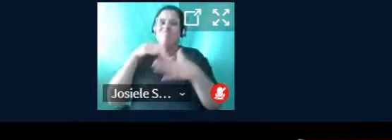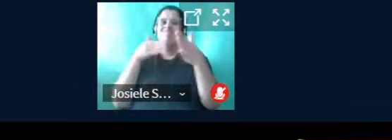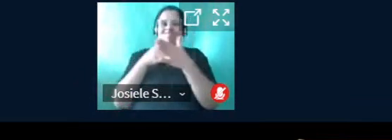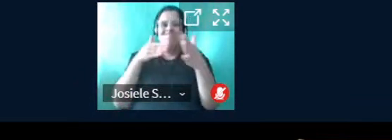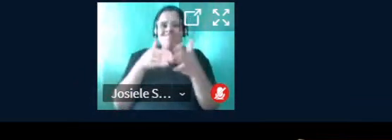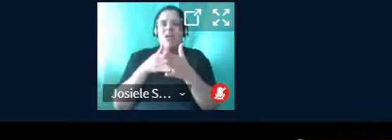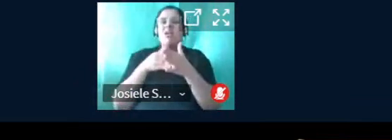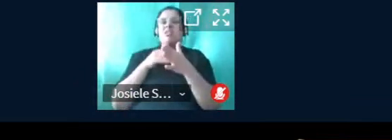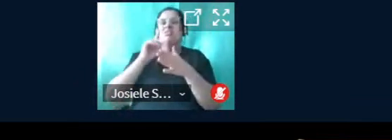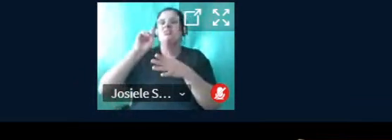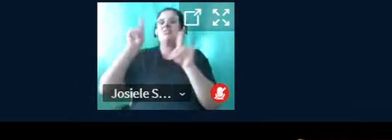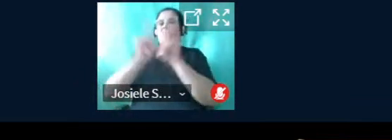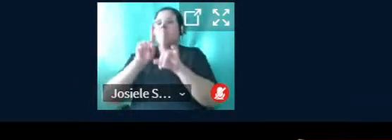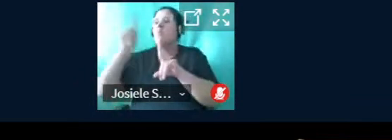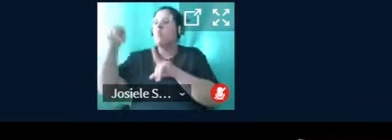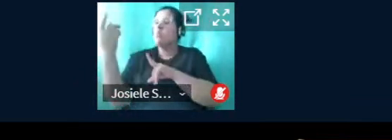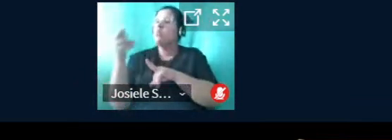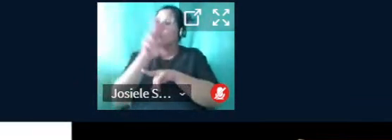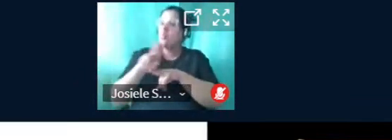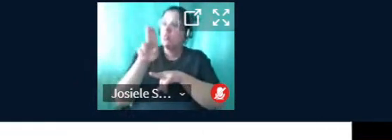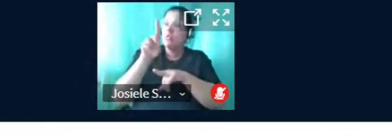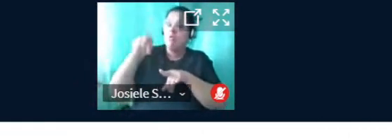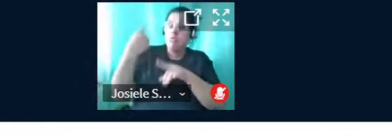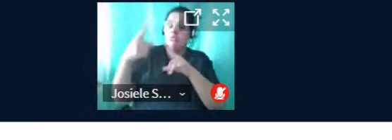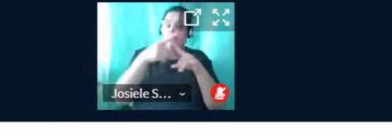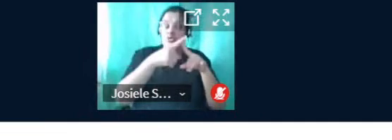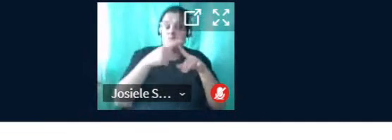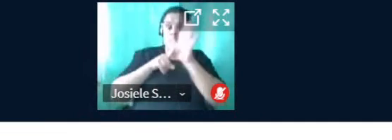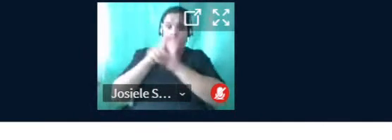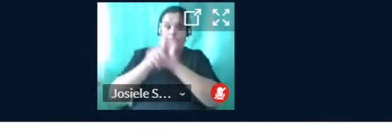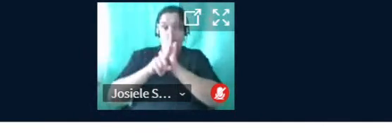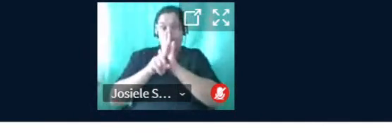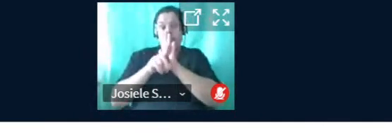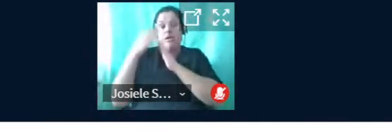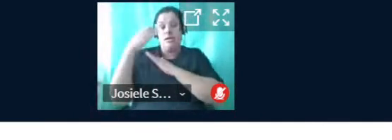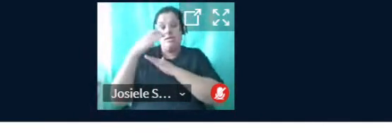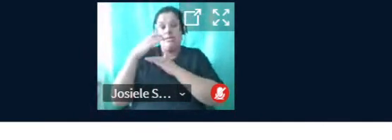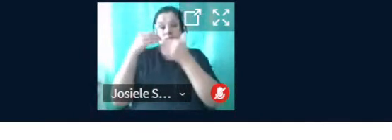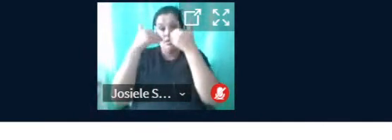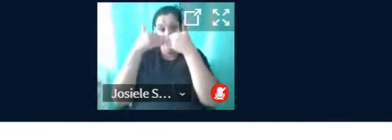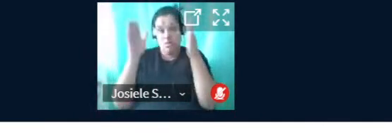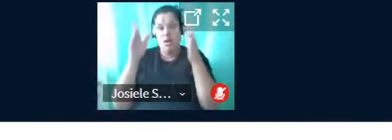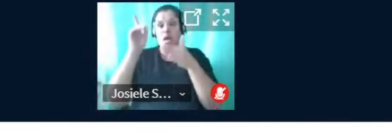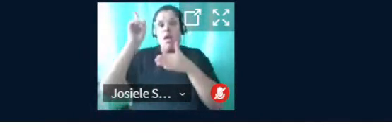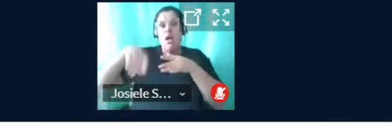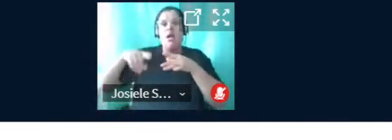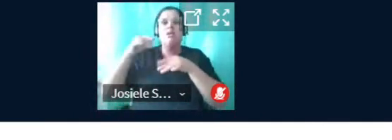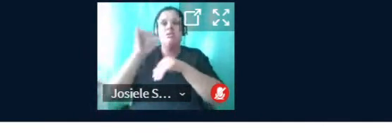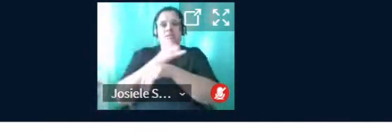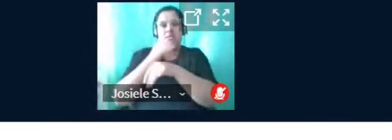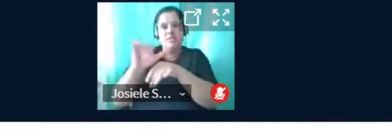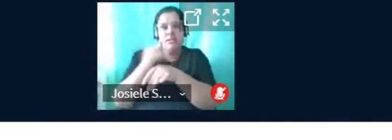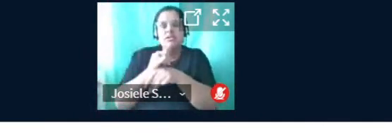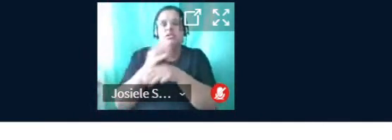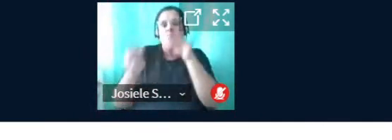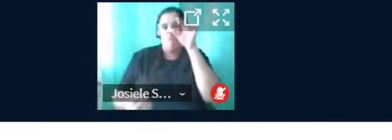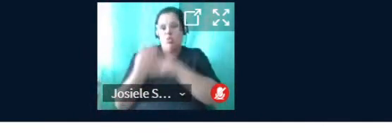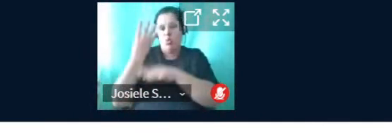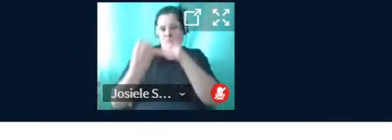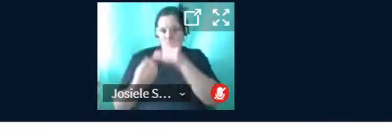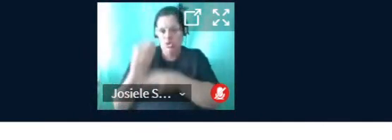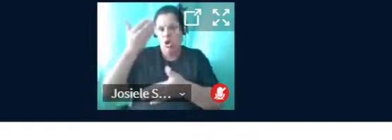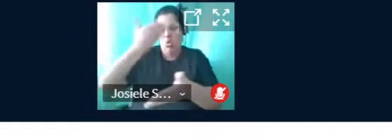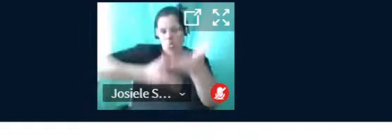utilizado em outras pesquisas. Ciência aberta é uma nova forma de produzir e partilhar o conhecimento entre a comunidade